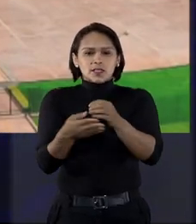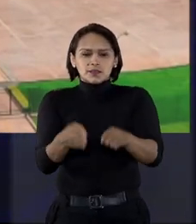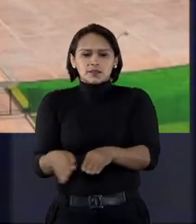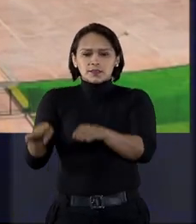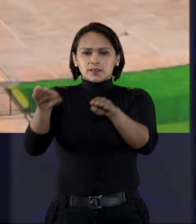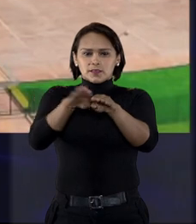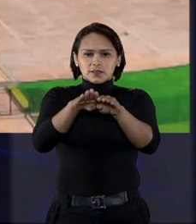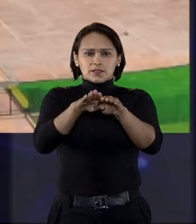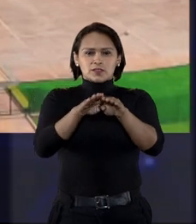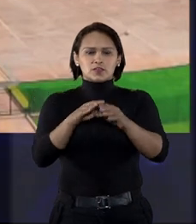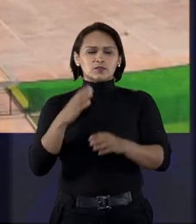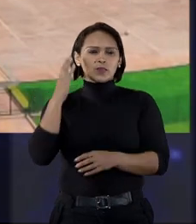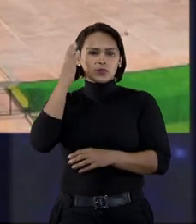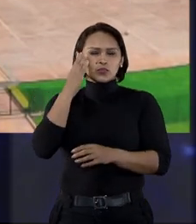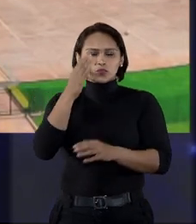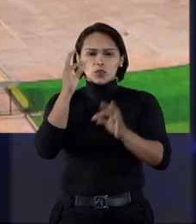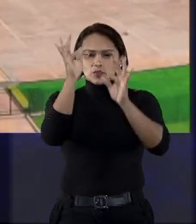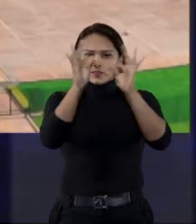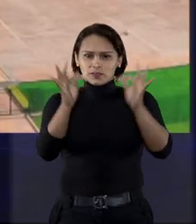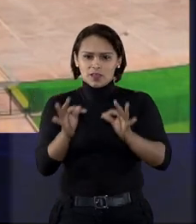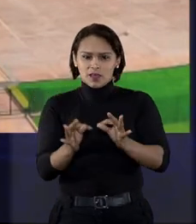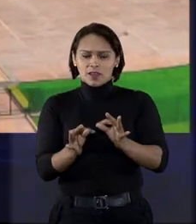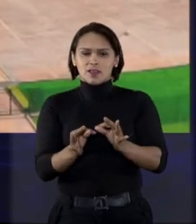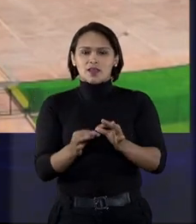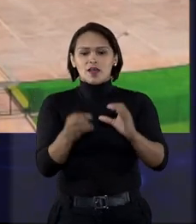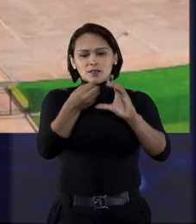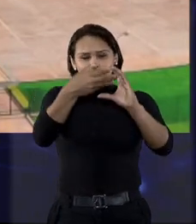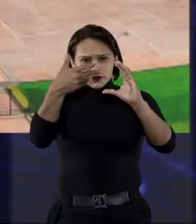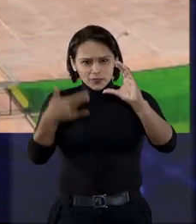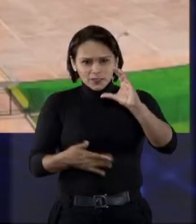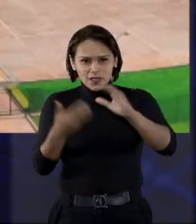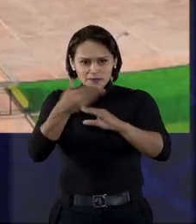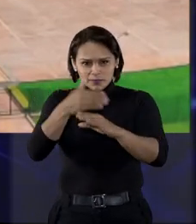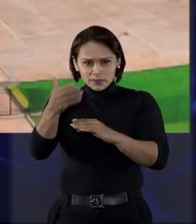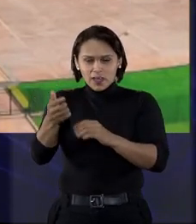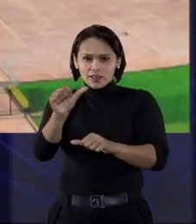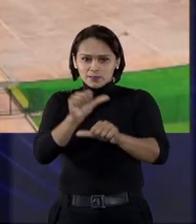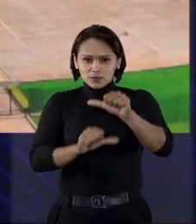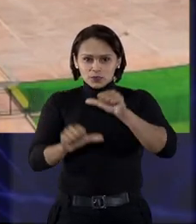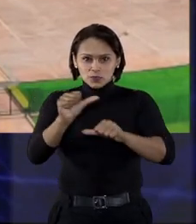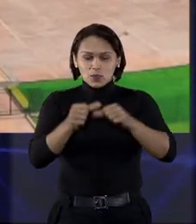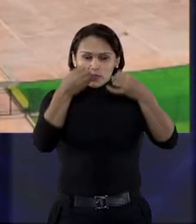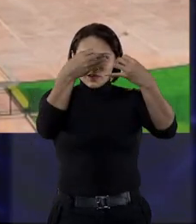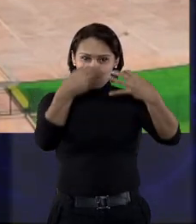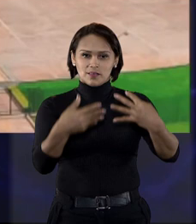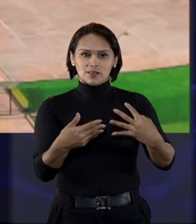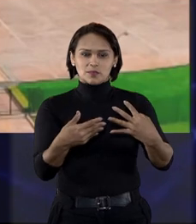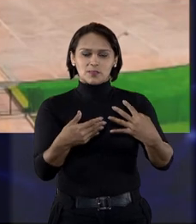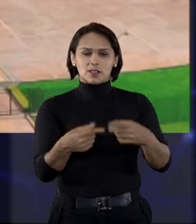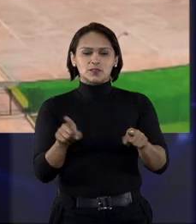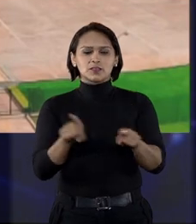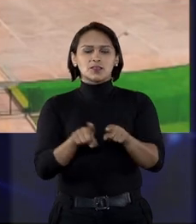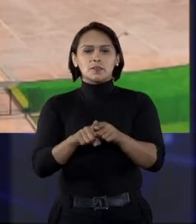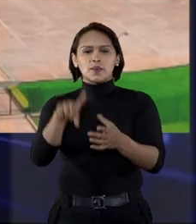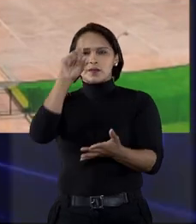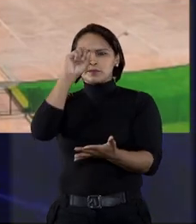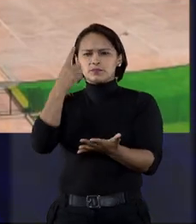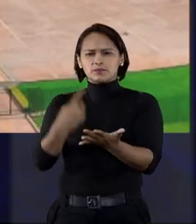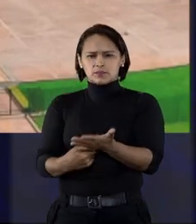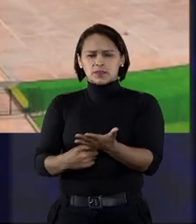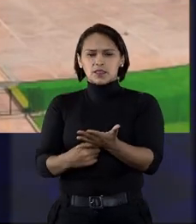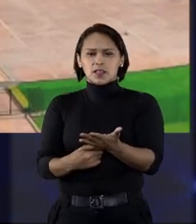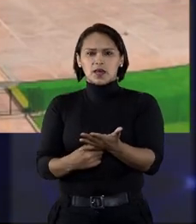estabelecimento de auditorias técnicas de caráter externo, tornar as explicações e as